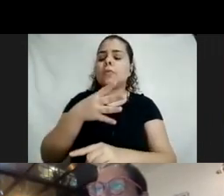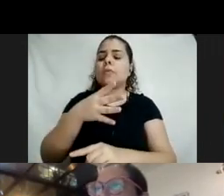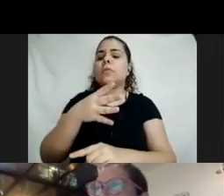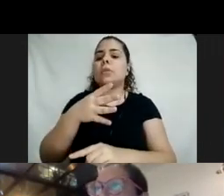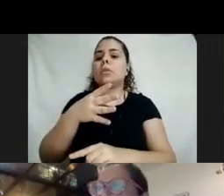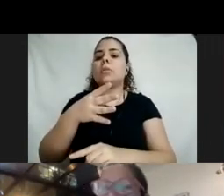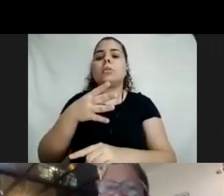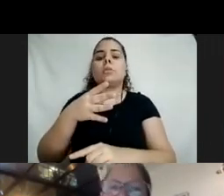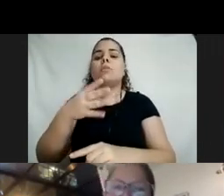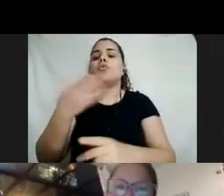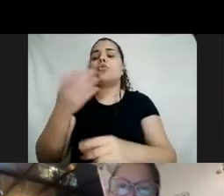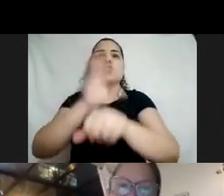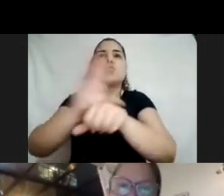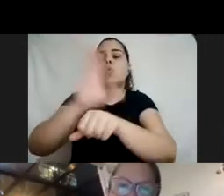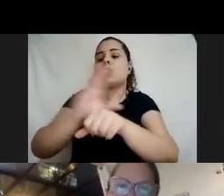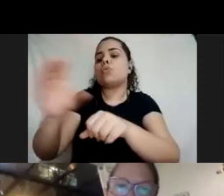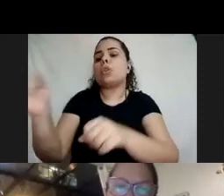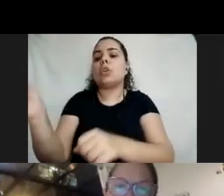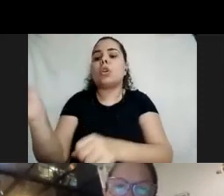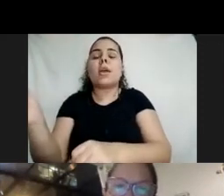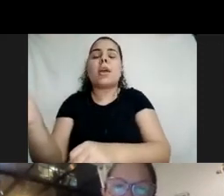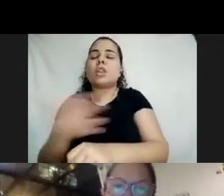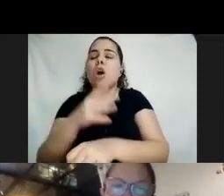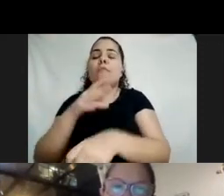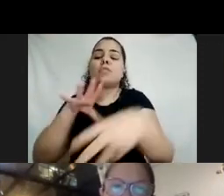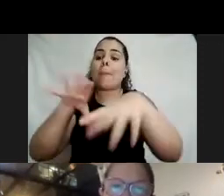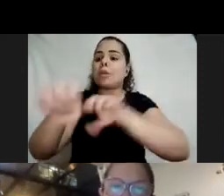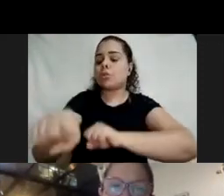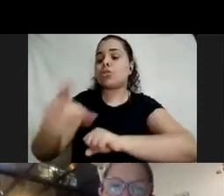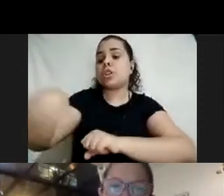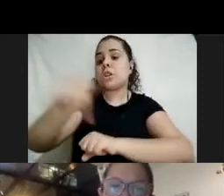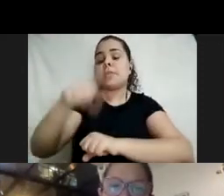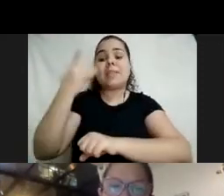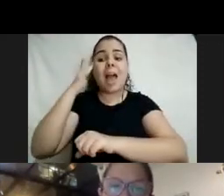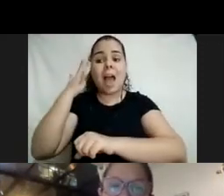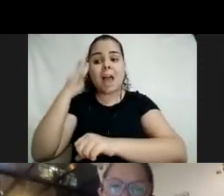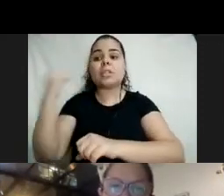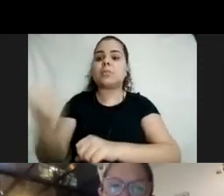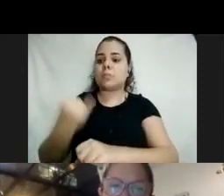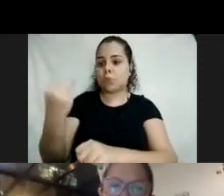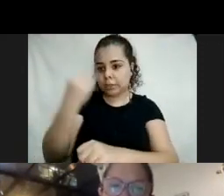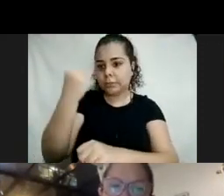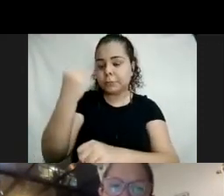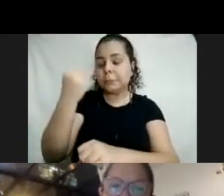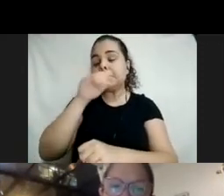rodadas, em novos processos formativos que vocês achem que sejam bacanas, né?